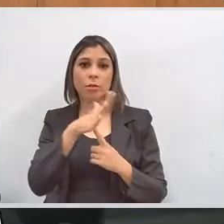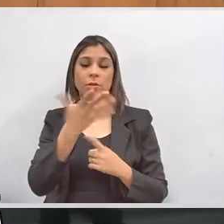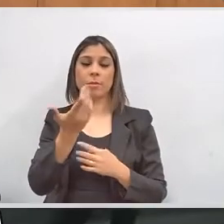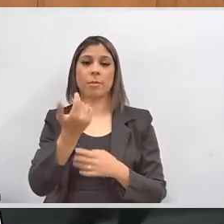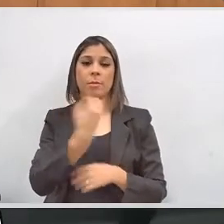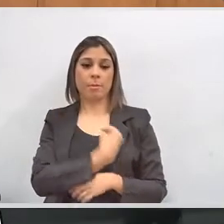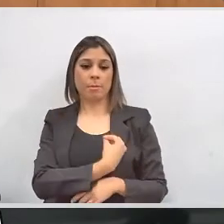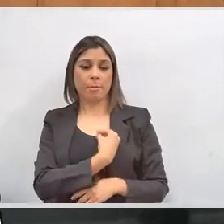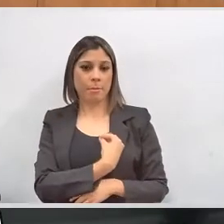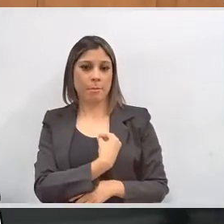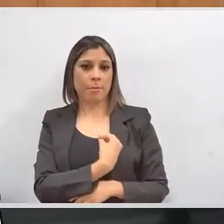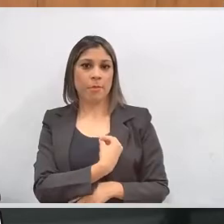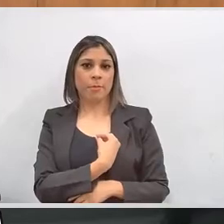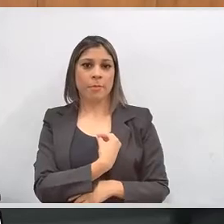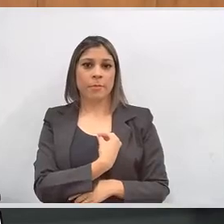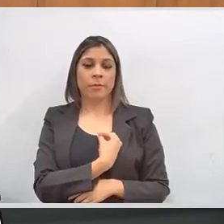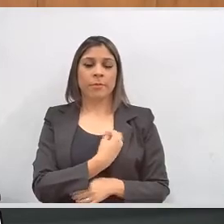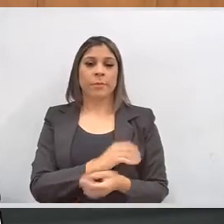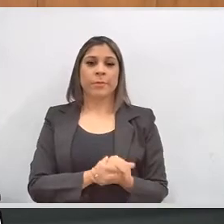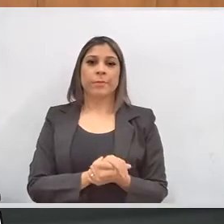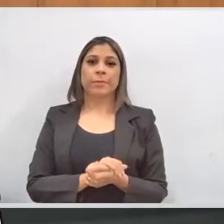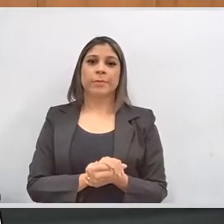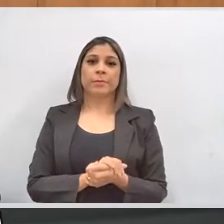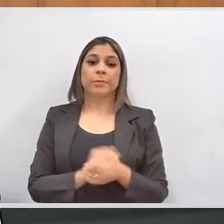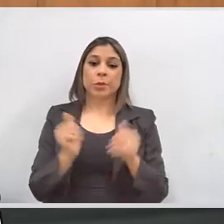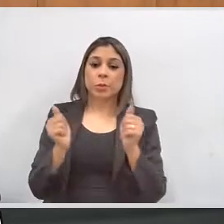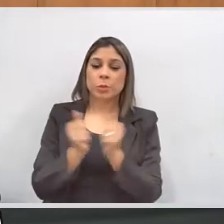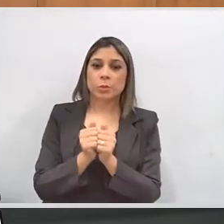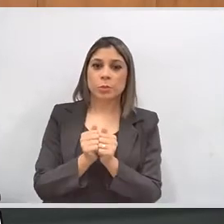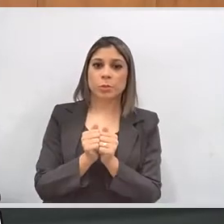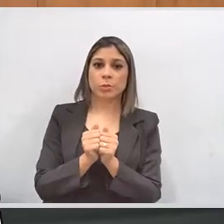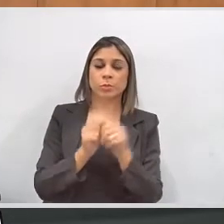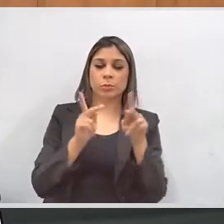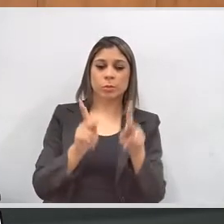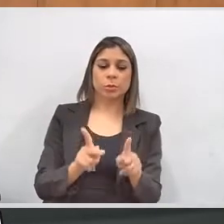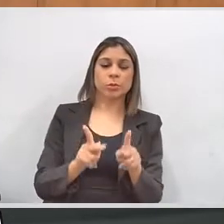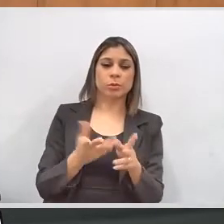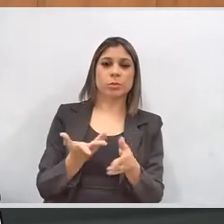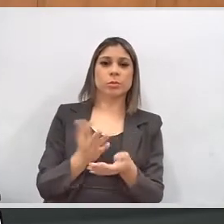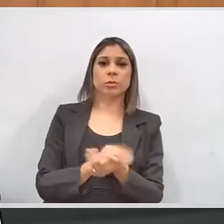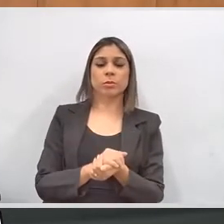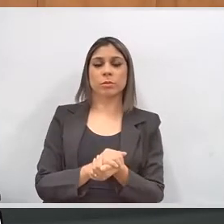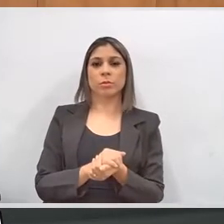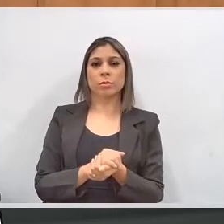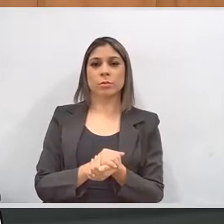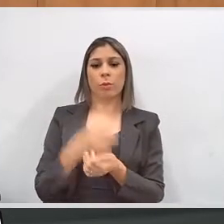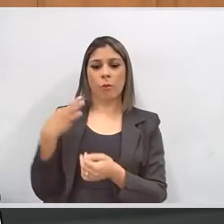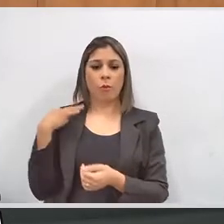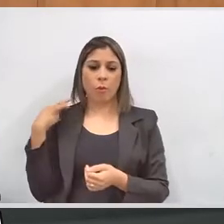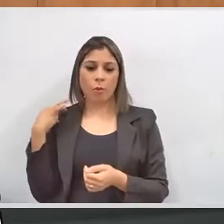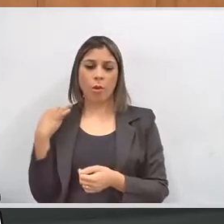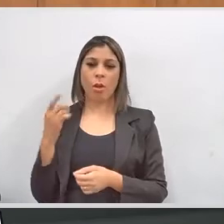civil na atuação como mesários, voluntários